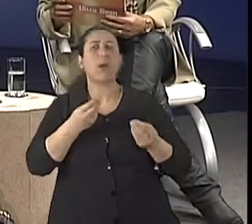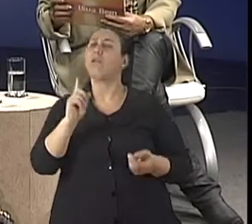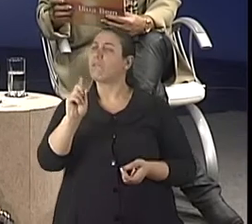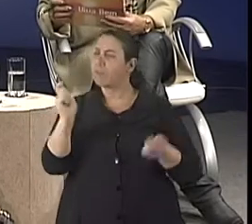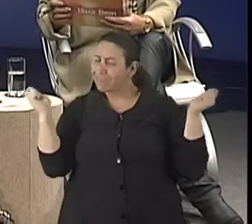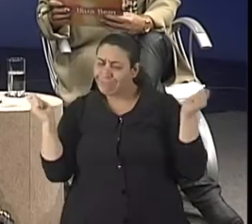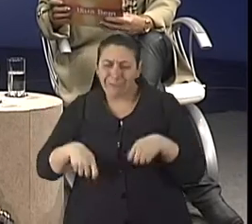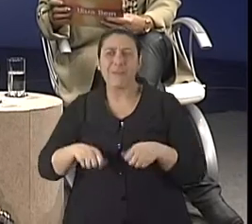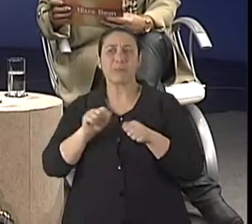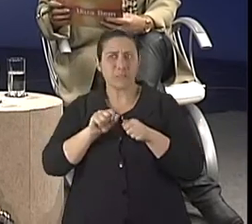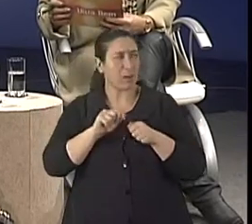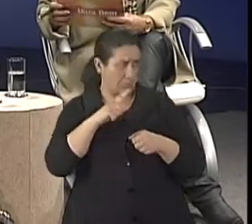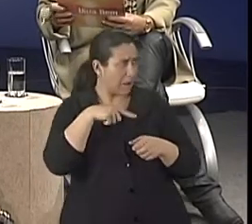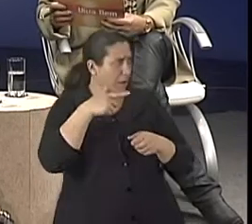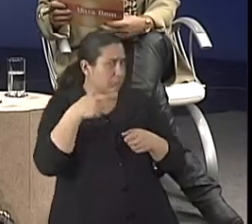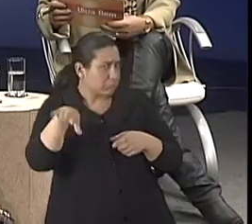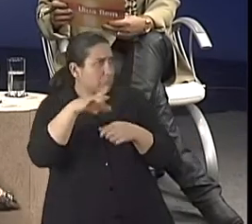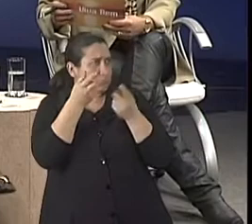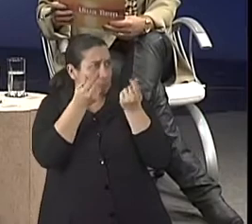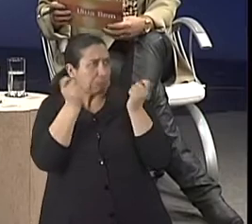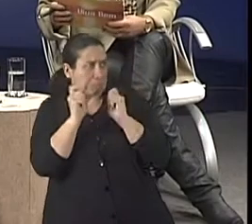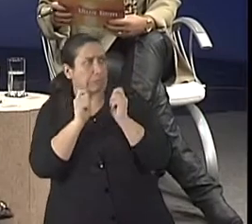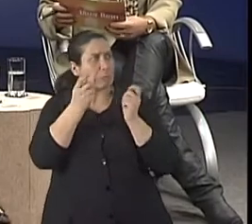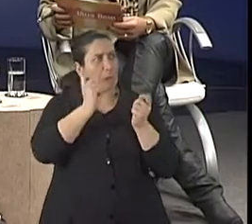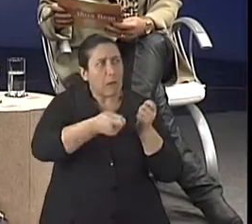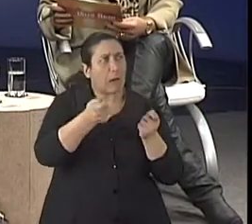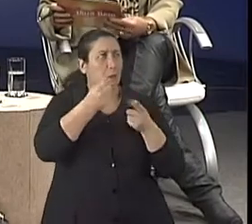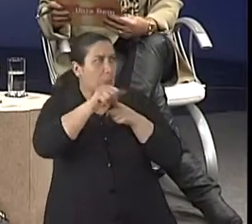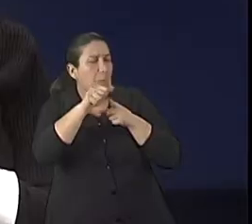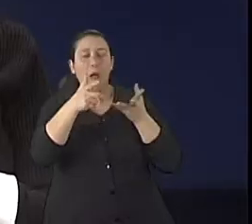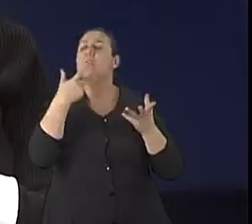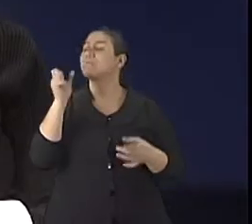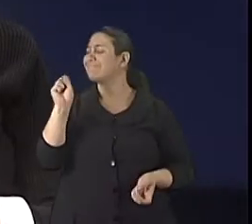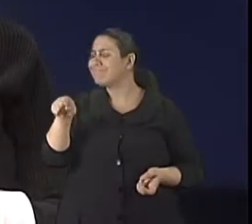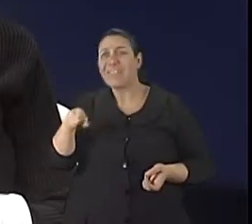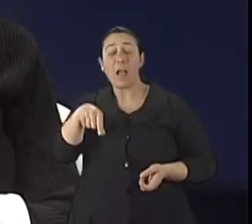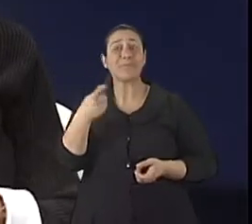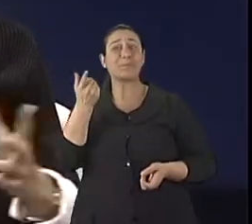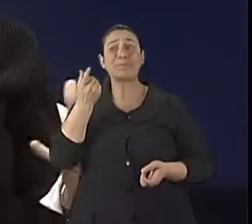dá para fazer todos os níveis. Uma faixa mais acessível à trabalhando com a prevenção, né? Então, na verdade, existem,